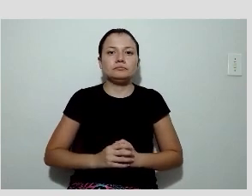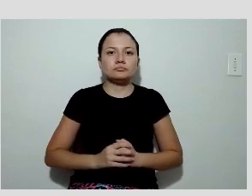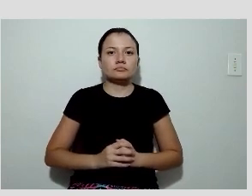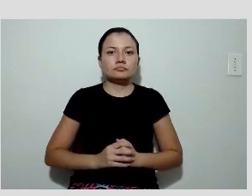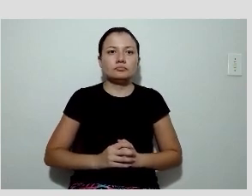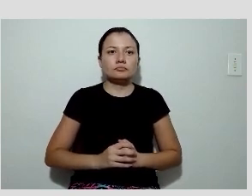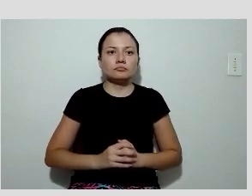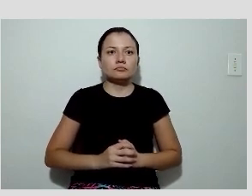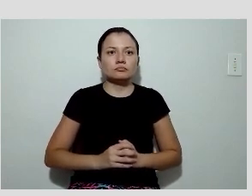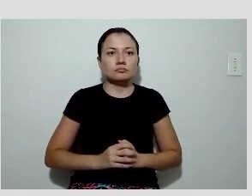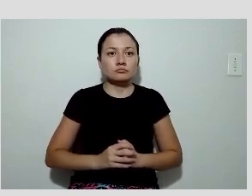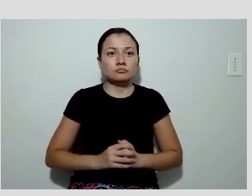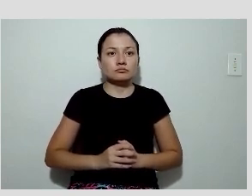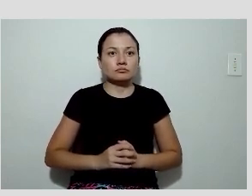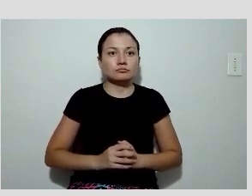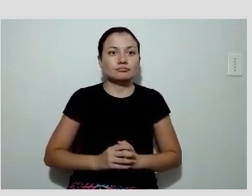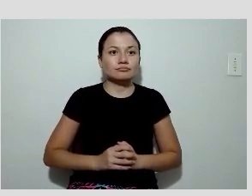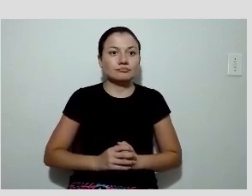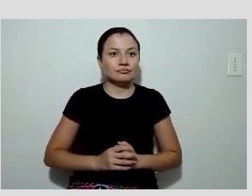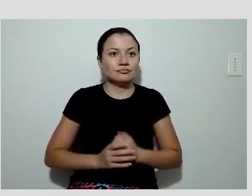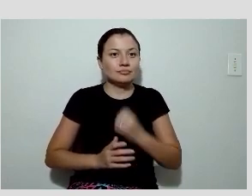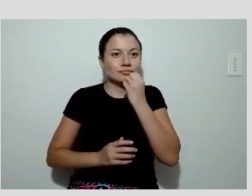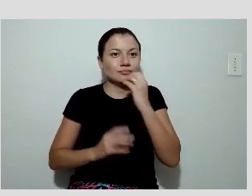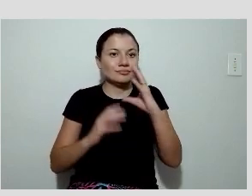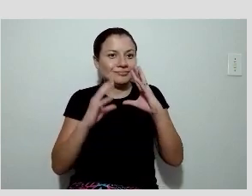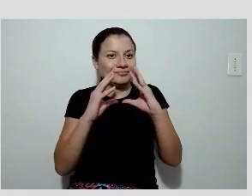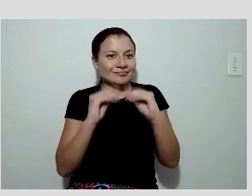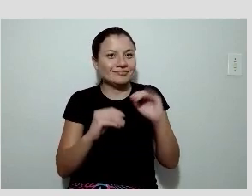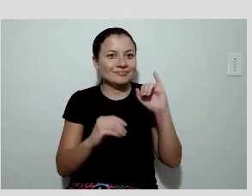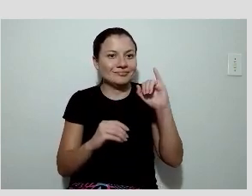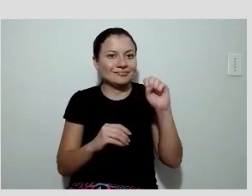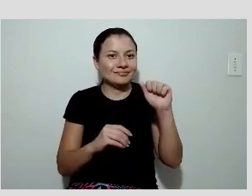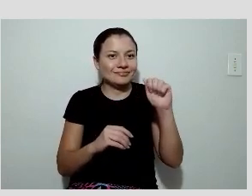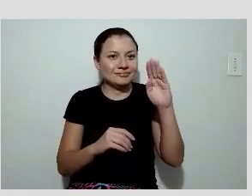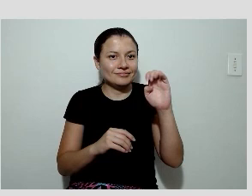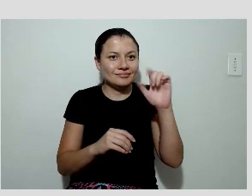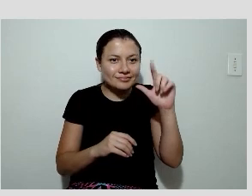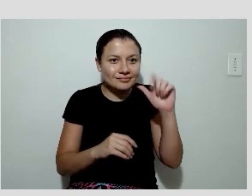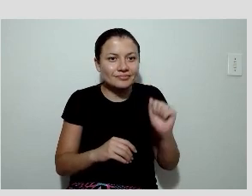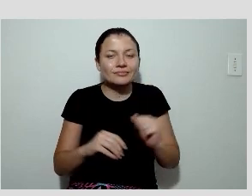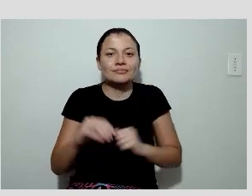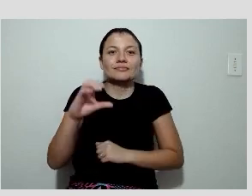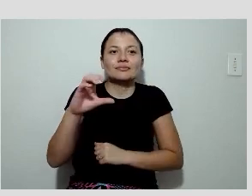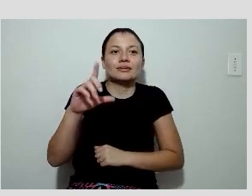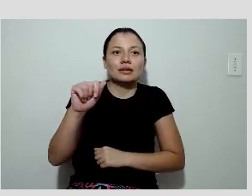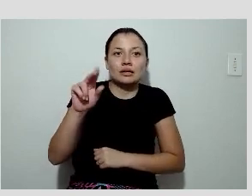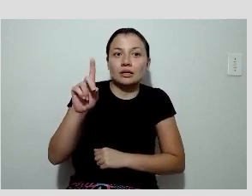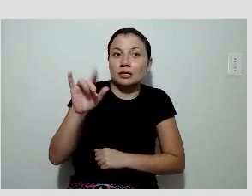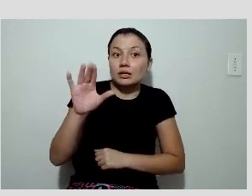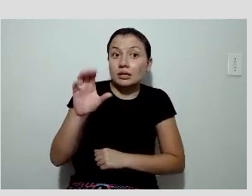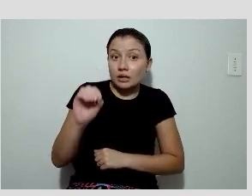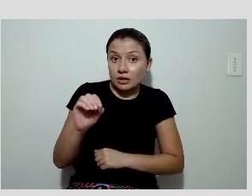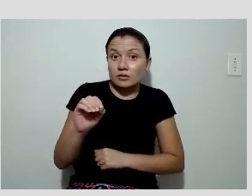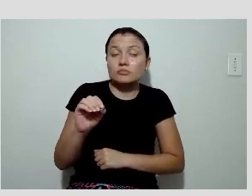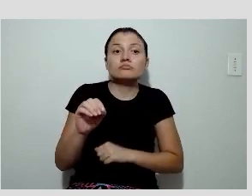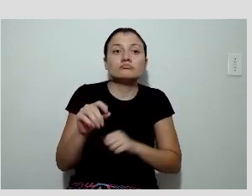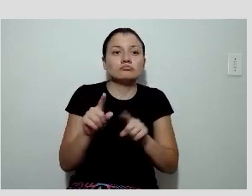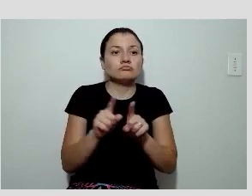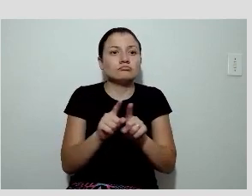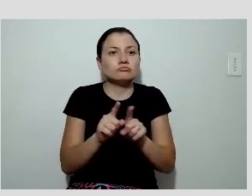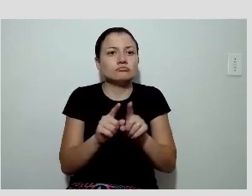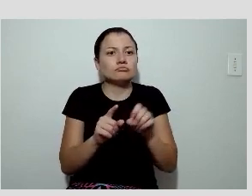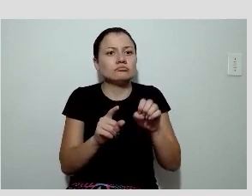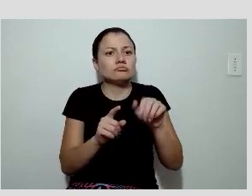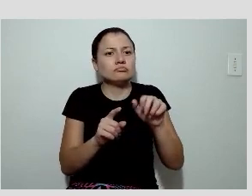Boa noite, Isabela. Boa noite. Boa noite, Cláudio. Boa noite, Evandro. Boa noite,